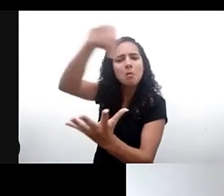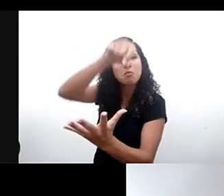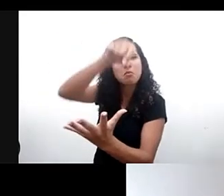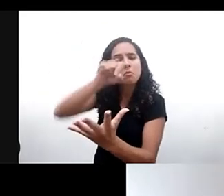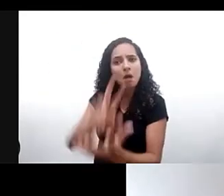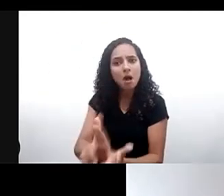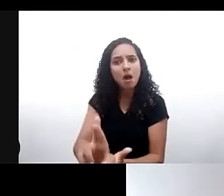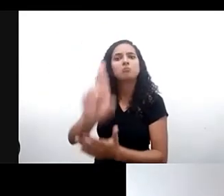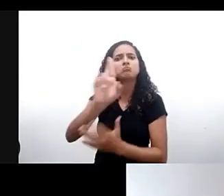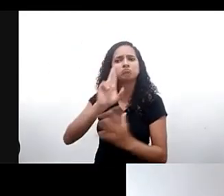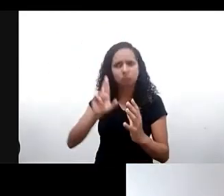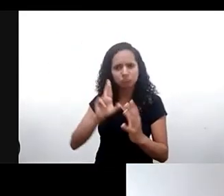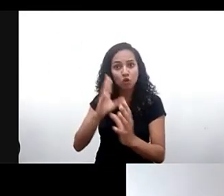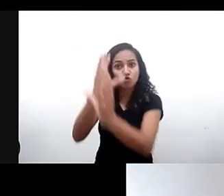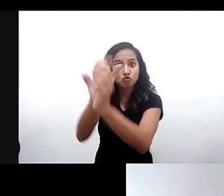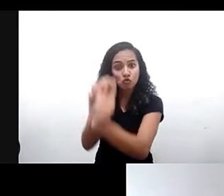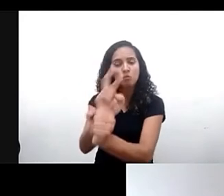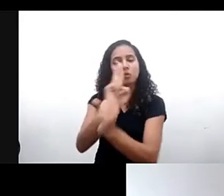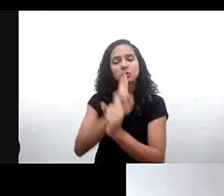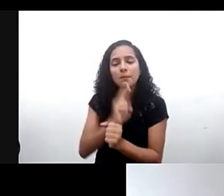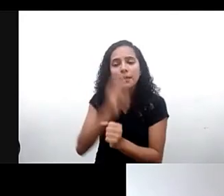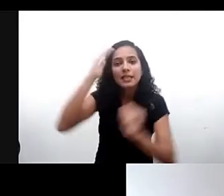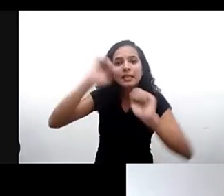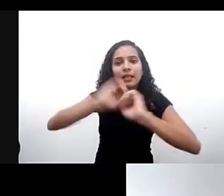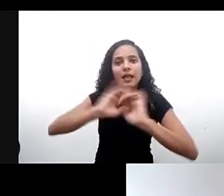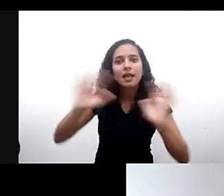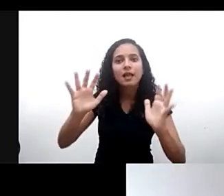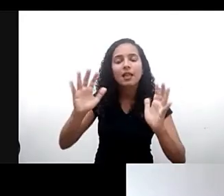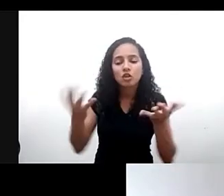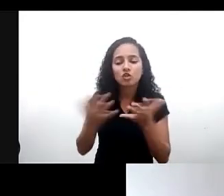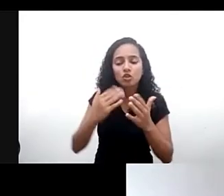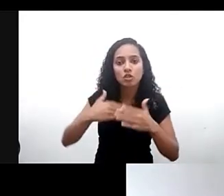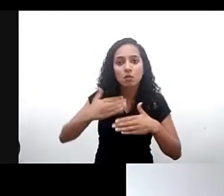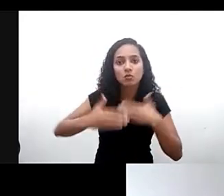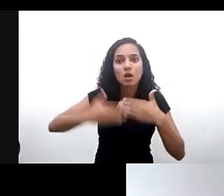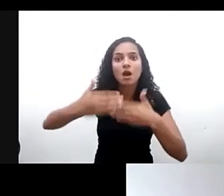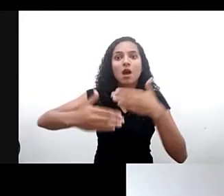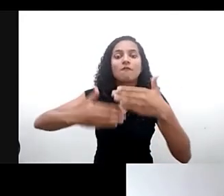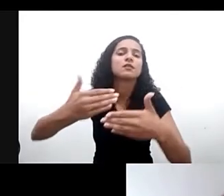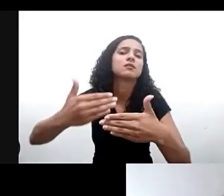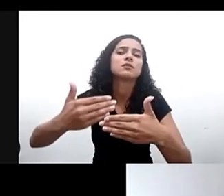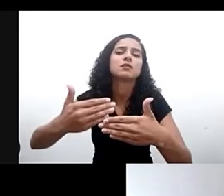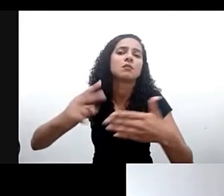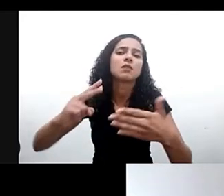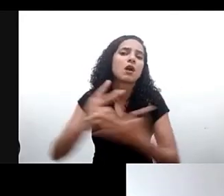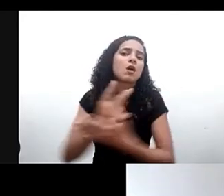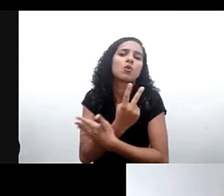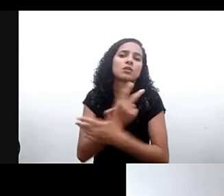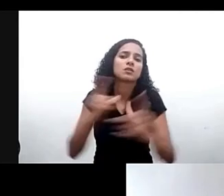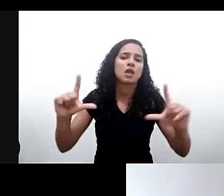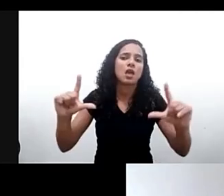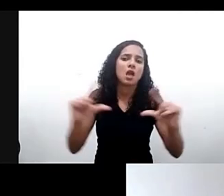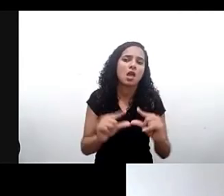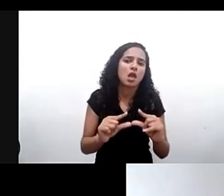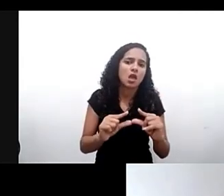a dimensão de que nós estamos avançando para reduzir as perspectivas adultocêntricas na hora de pensar em